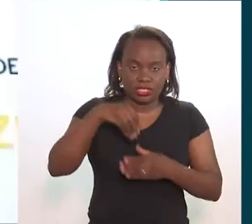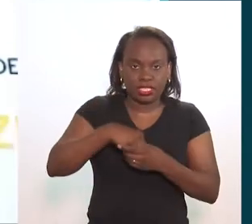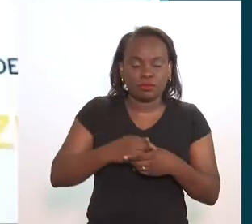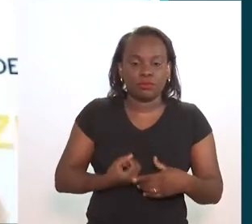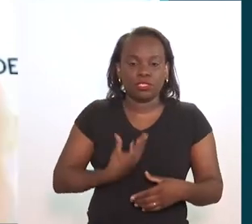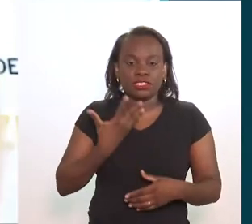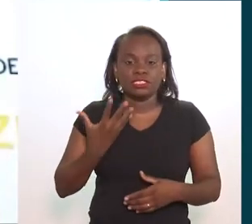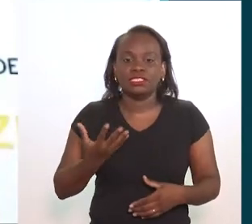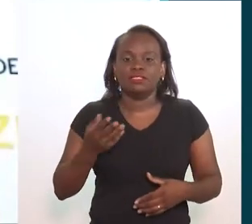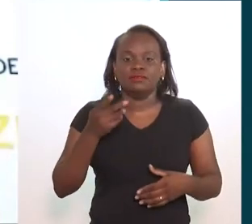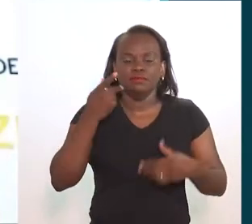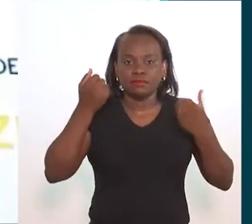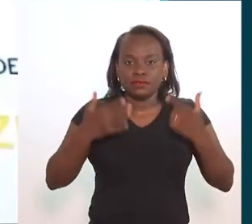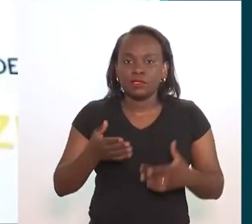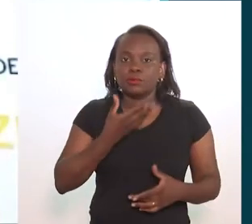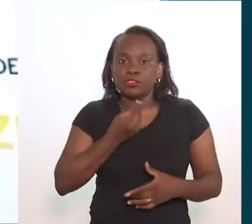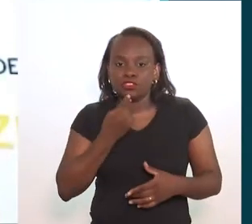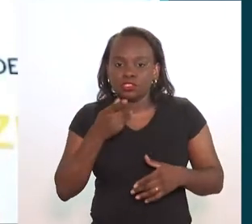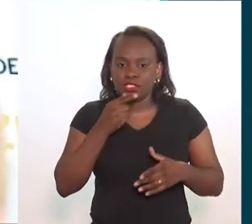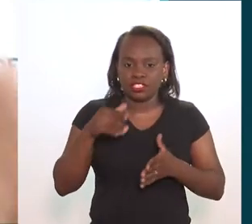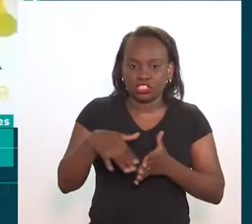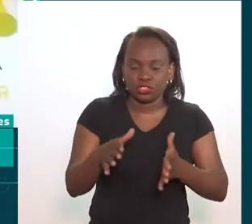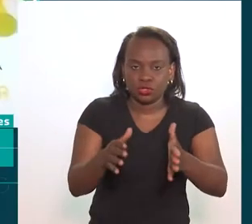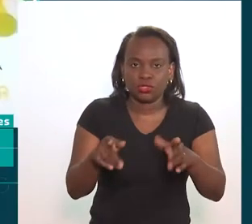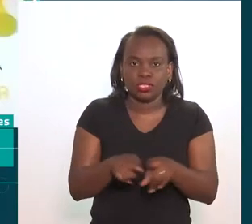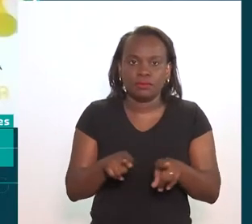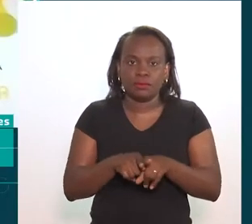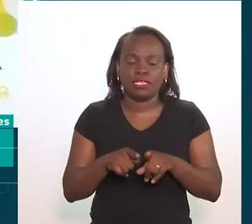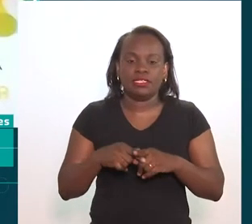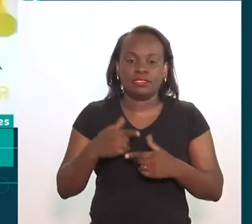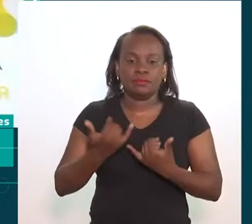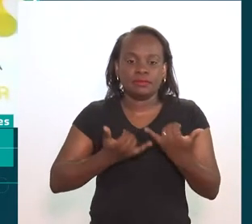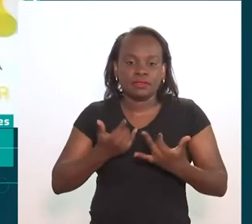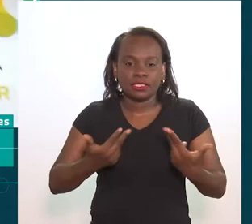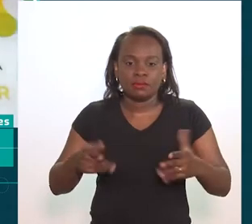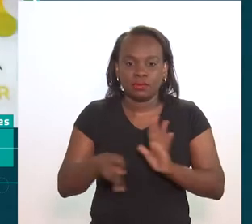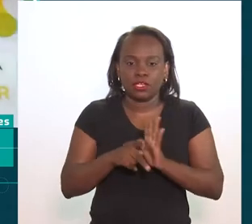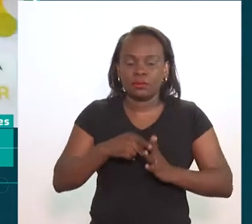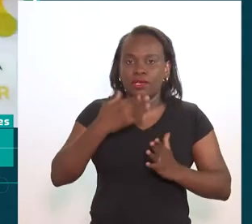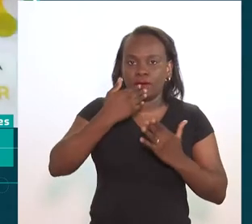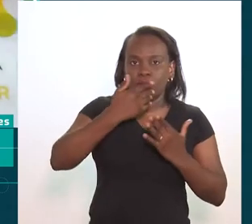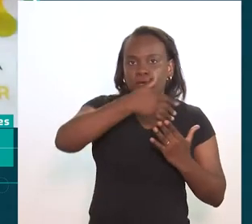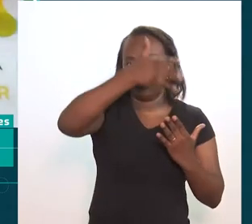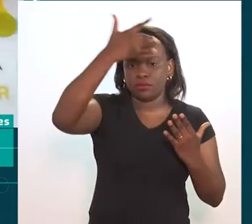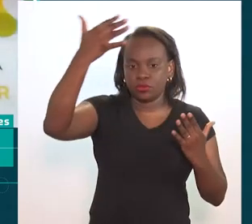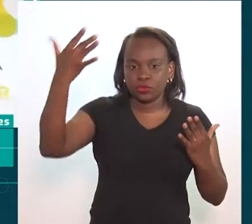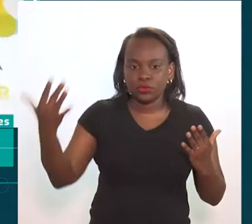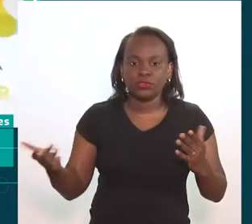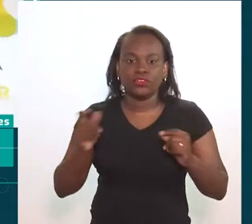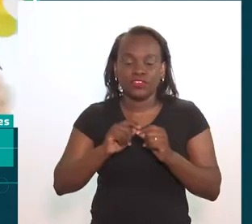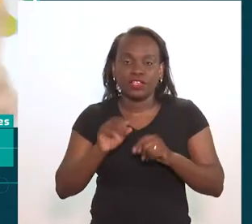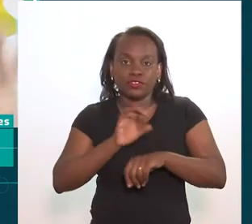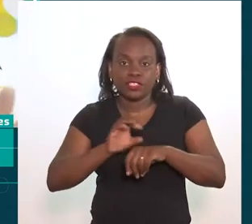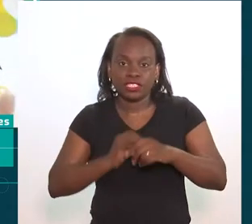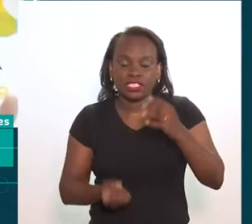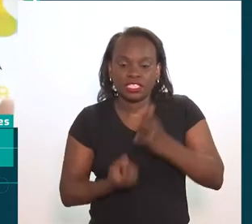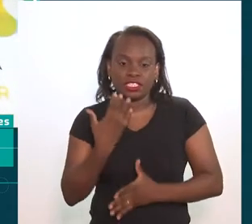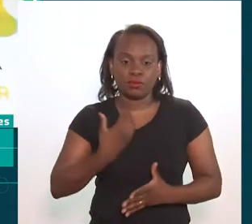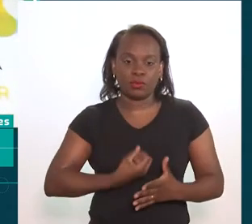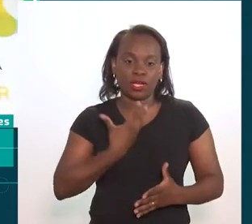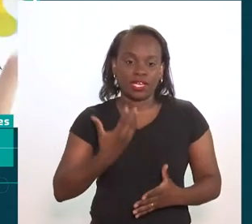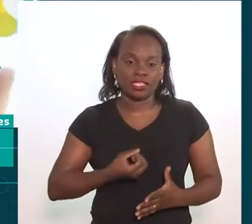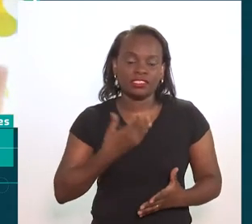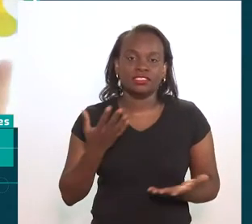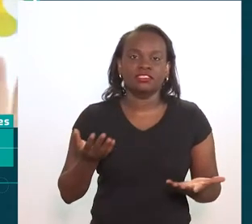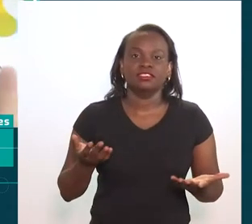uma poesia que chama O Menino e o Rio e o Barangandão, o Arco-Íris. E fazem também uma oficina de criação